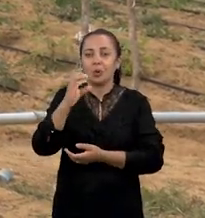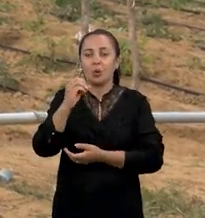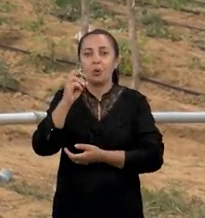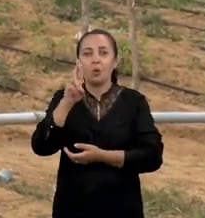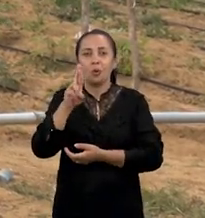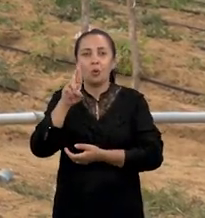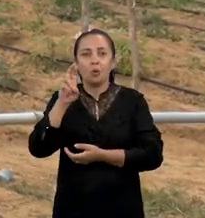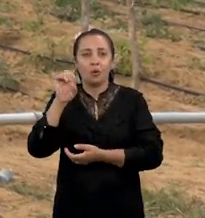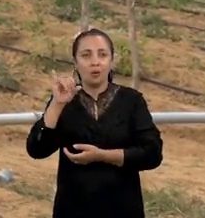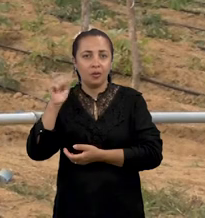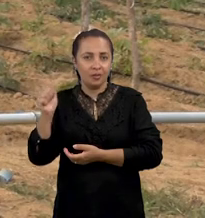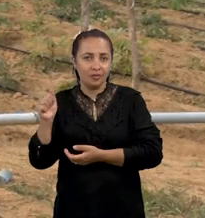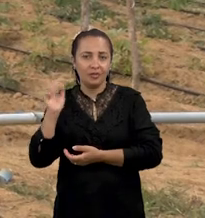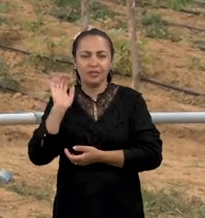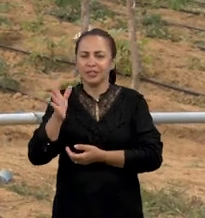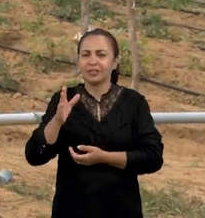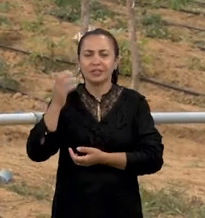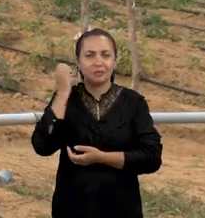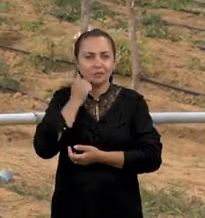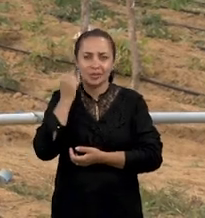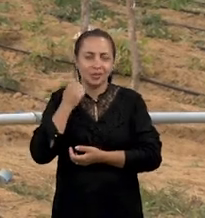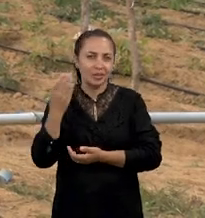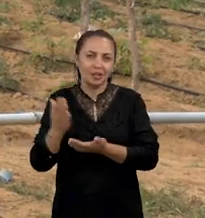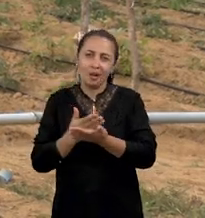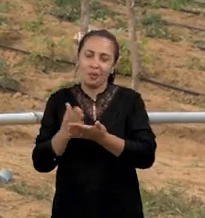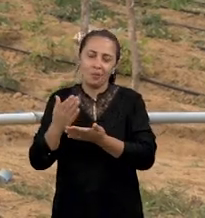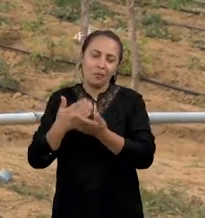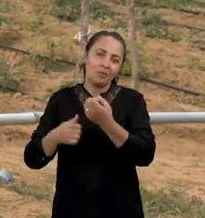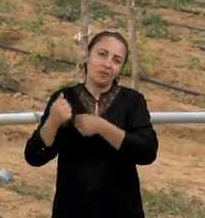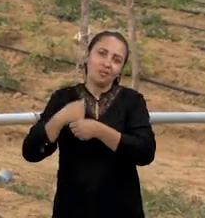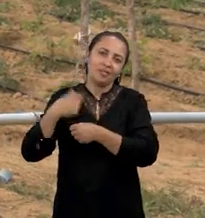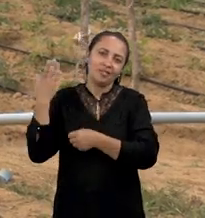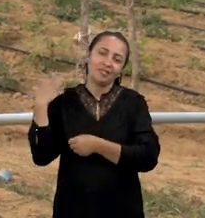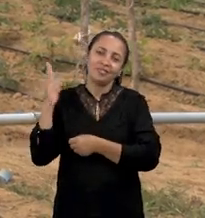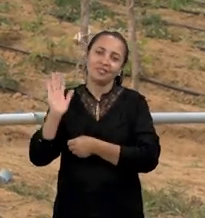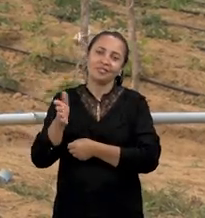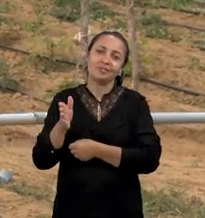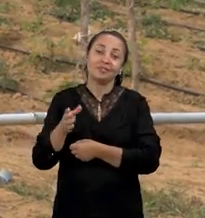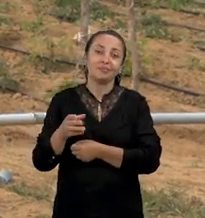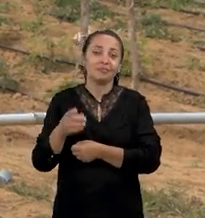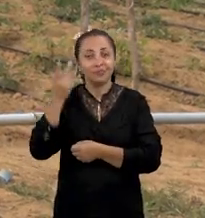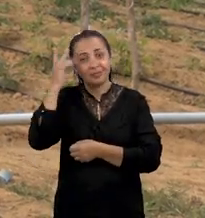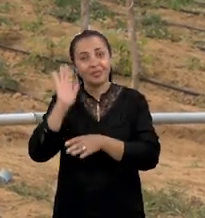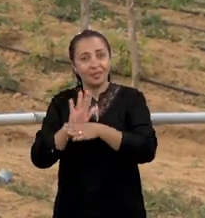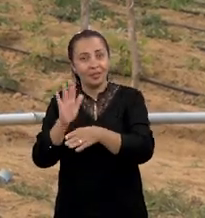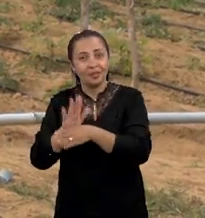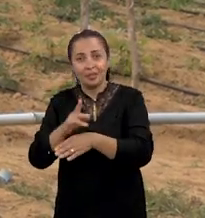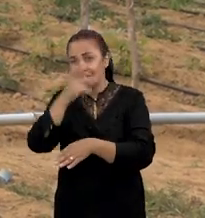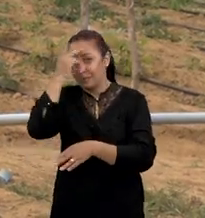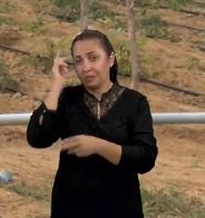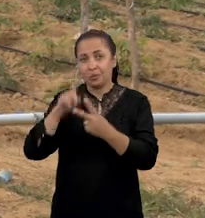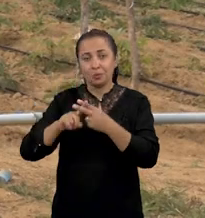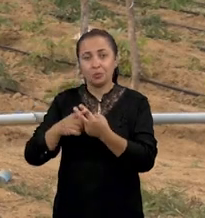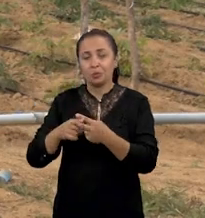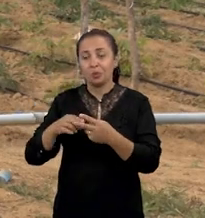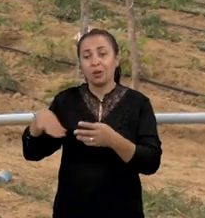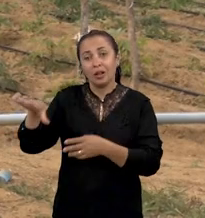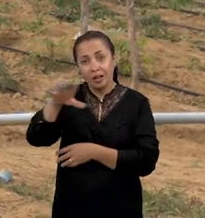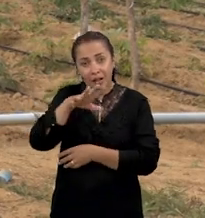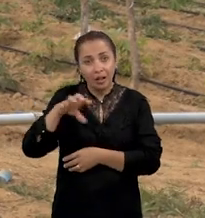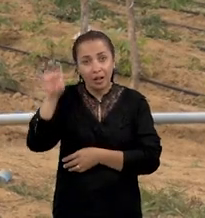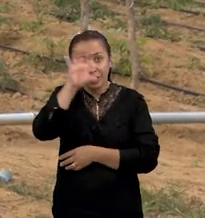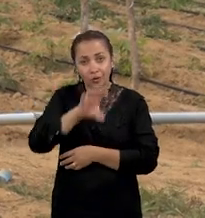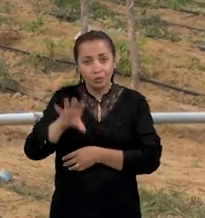Correia, já aposentado há alguns anos. E para atender uma necessidade dos produtores, não só da nossa